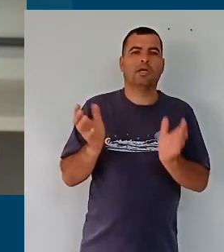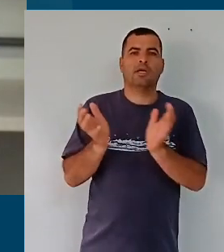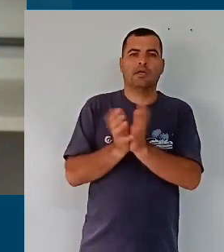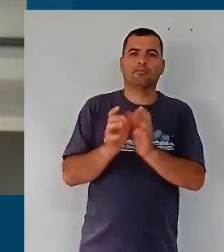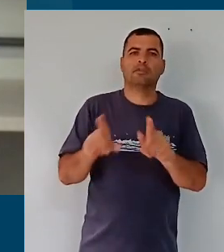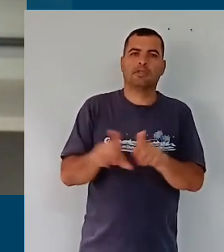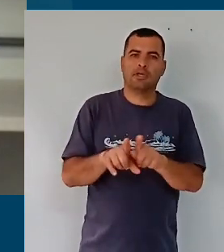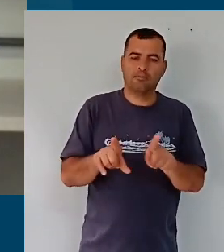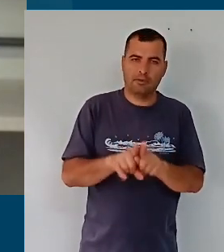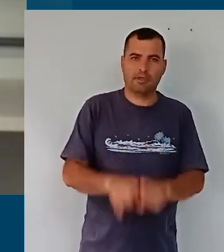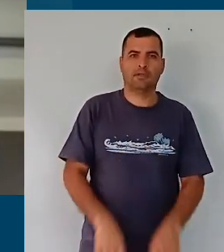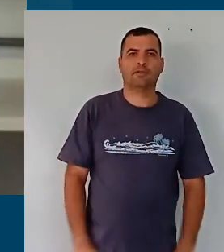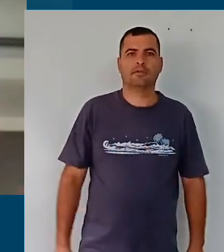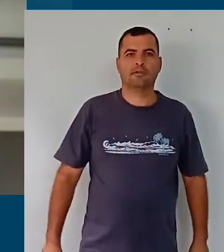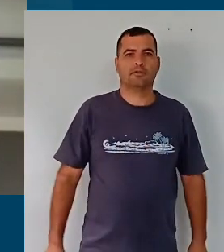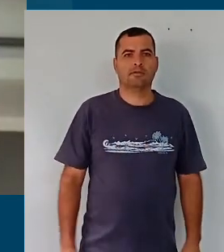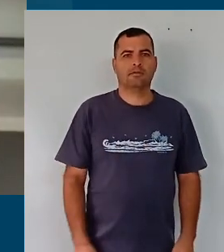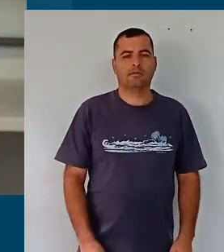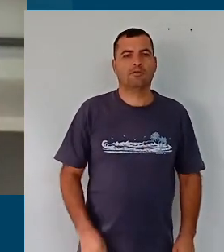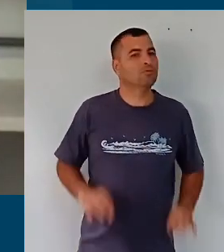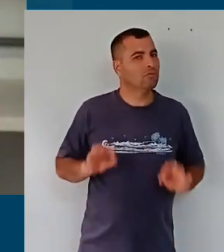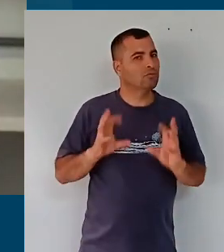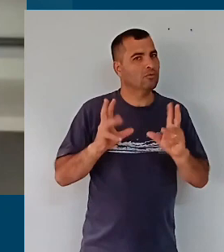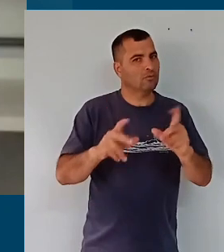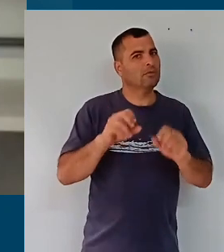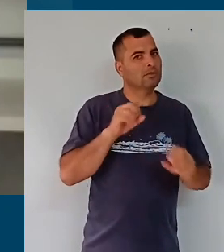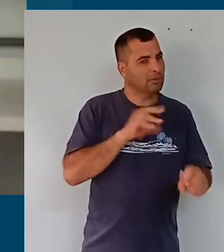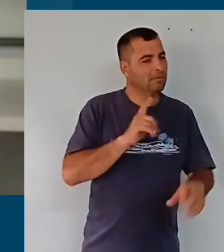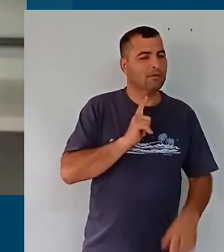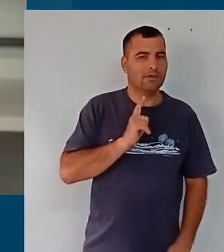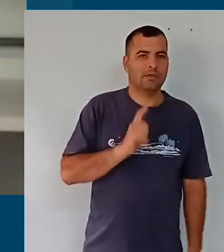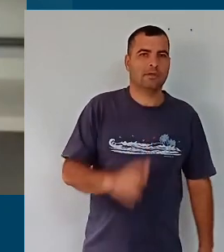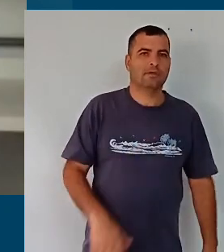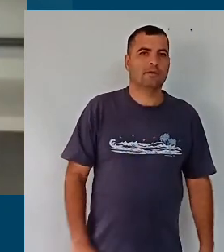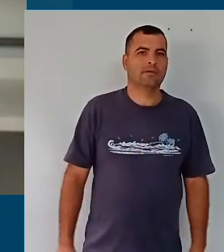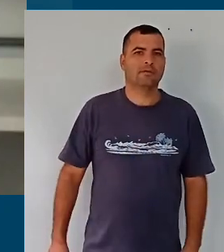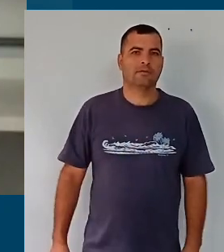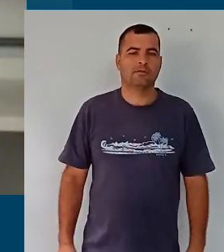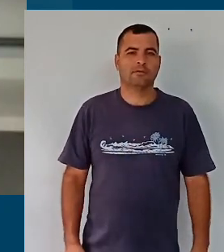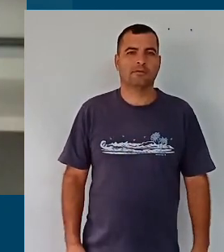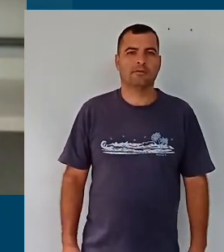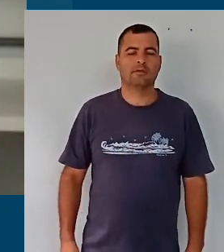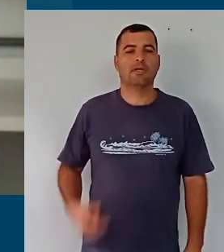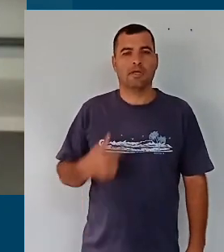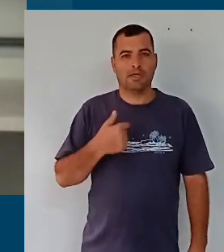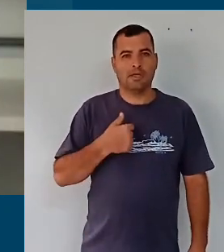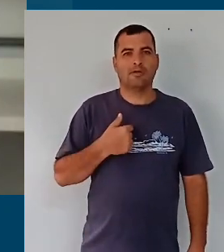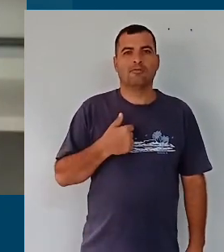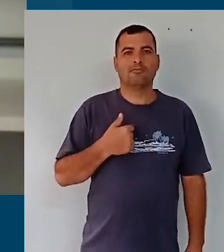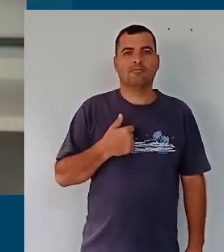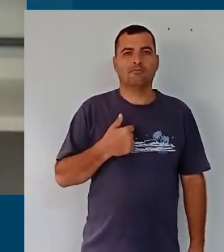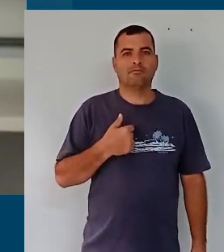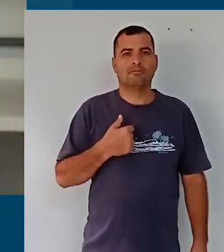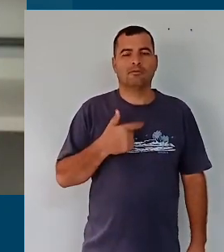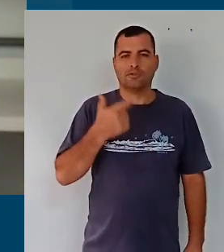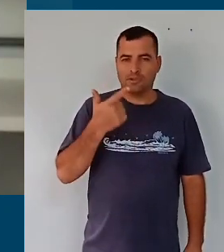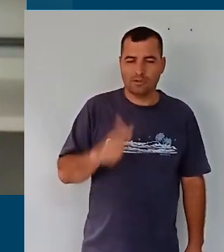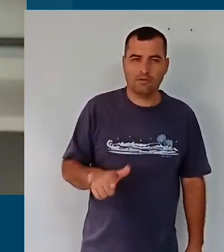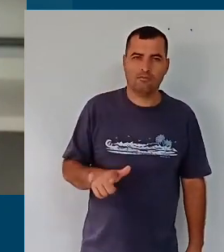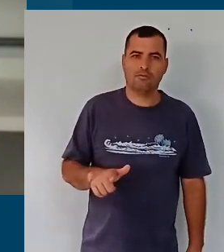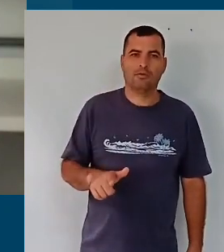do Instituto Brasileiro de Sociologia e Aplicar. Então, são muitos os ensinamentos. Bom, volto aqui apenas para